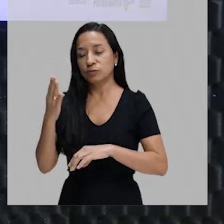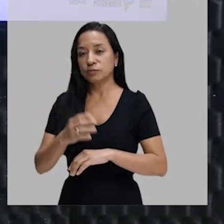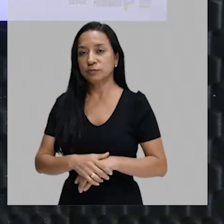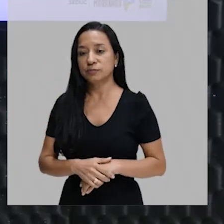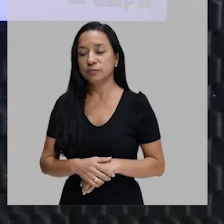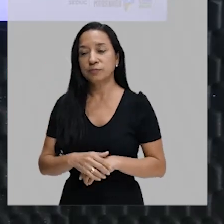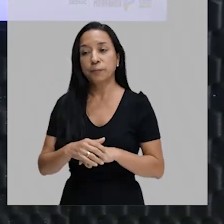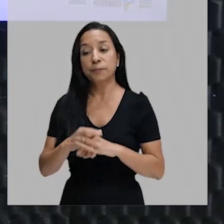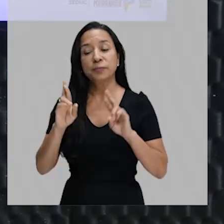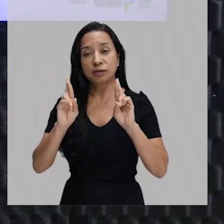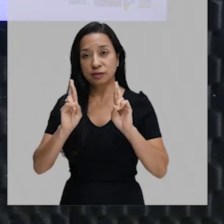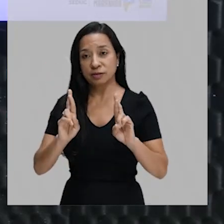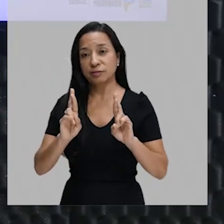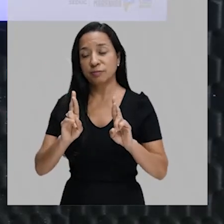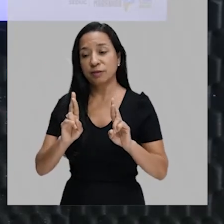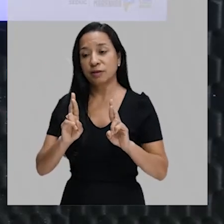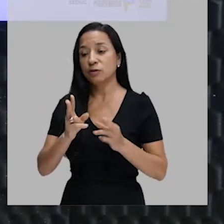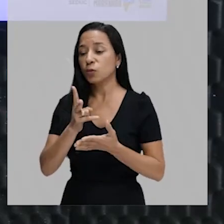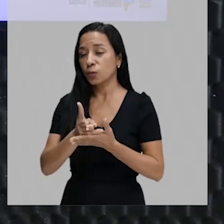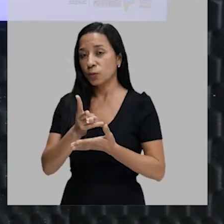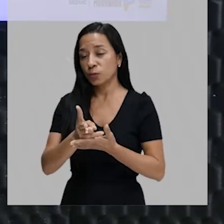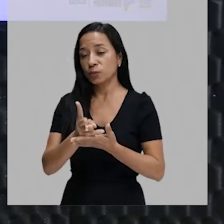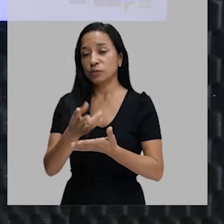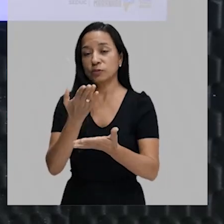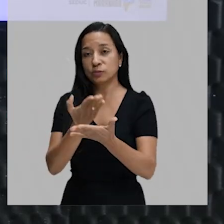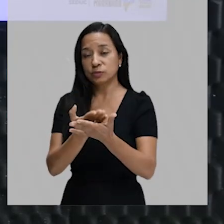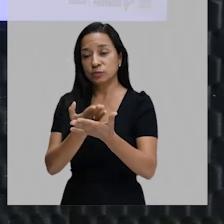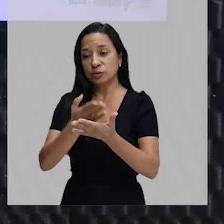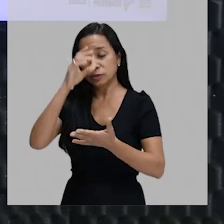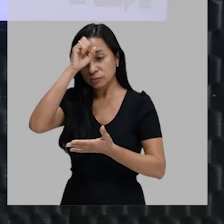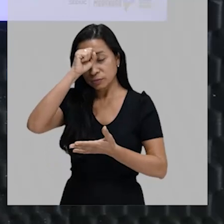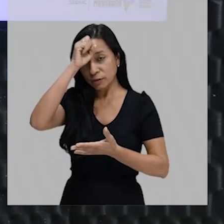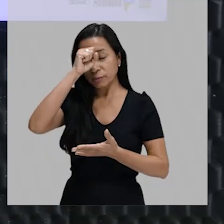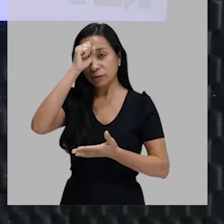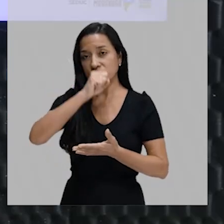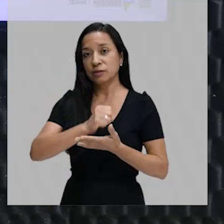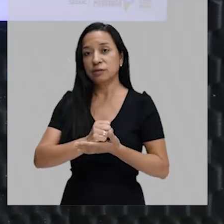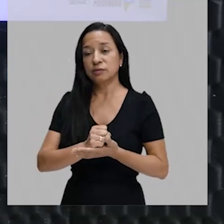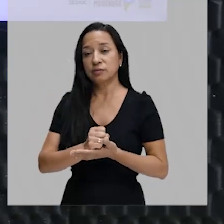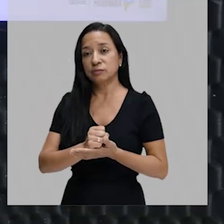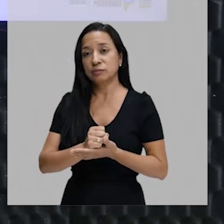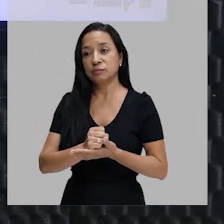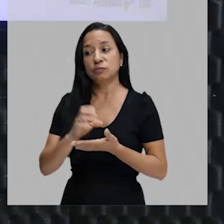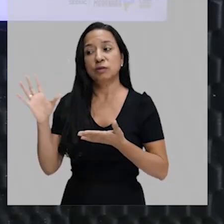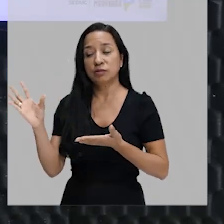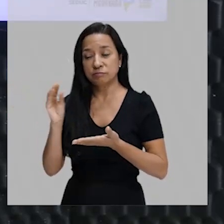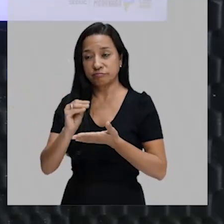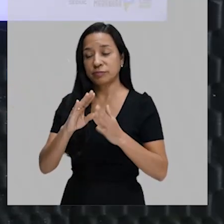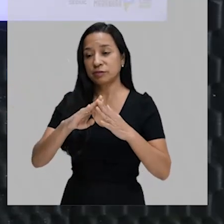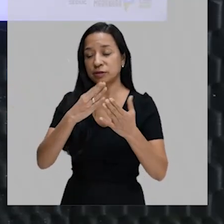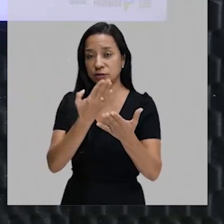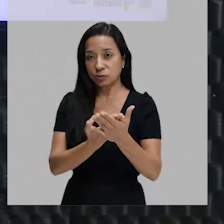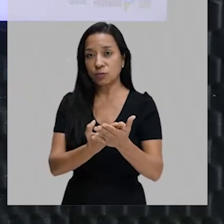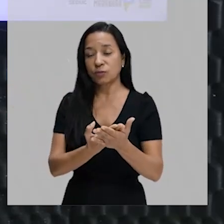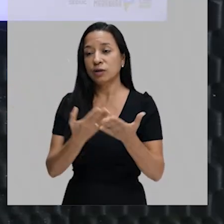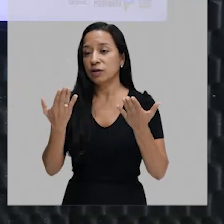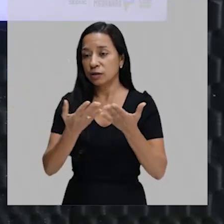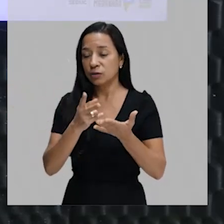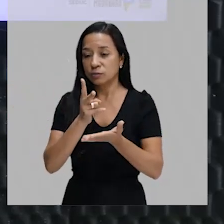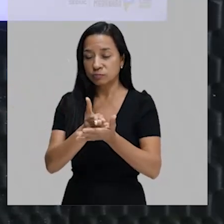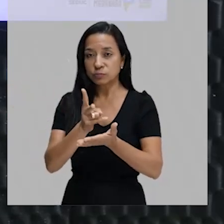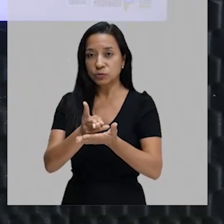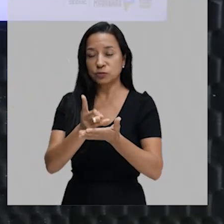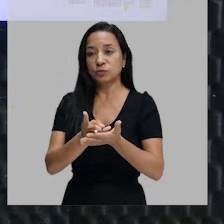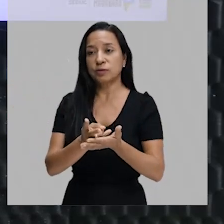espero que vocês estejam aí dando continuidade ao seu processo de aprendizagem que você já traz da escola e agora vai dar continuidade